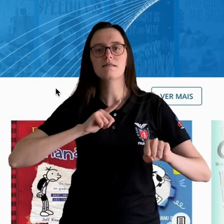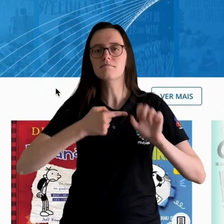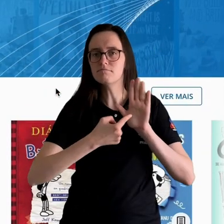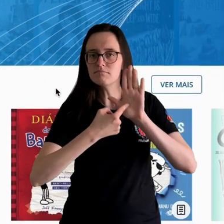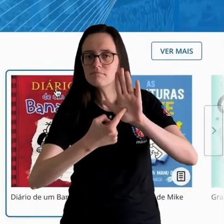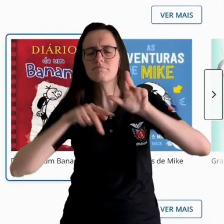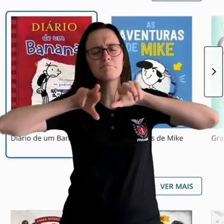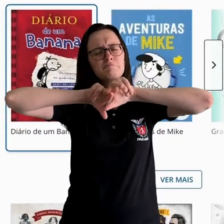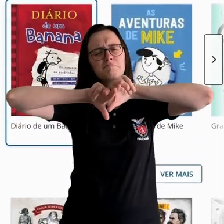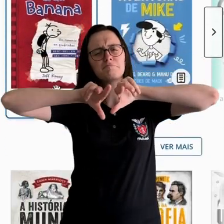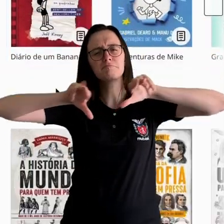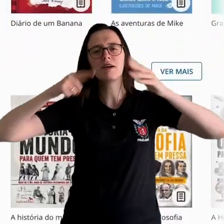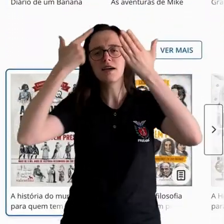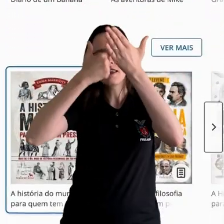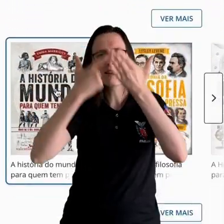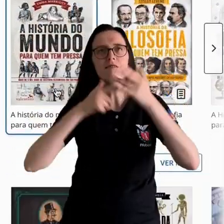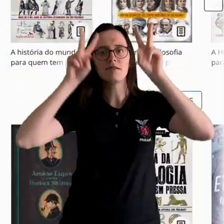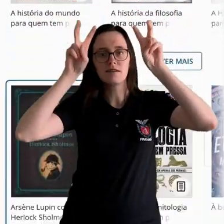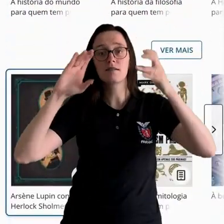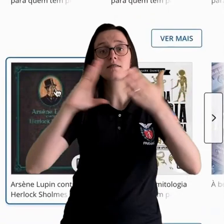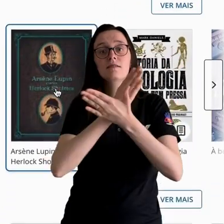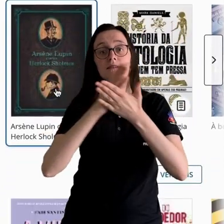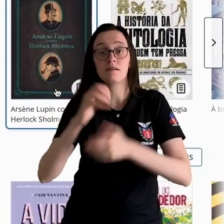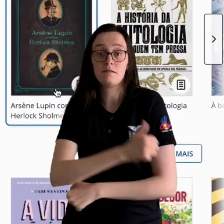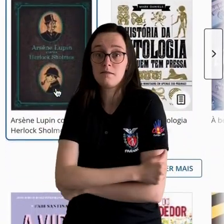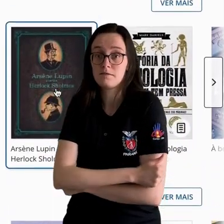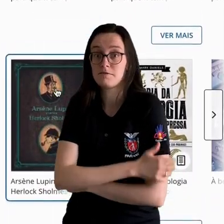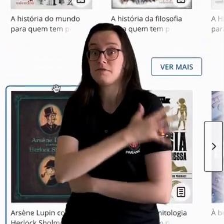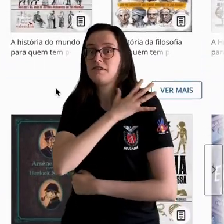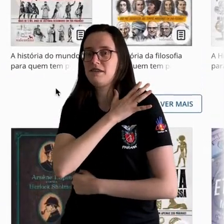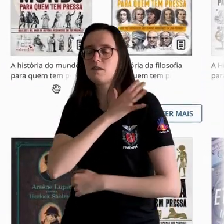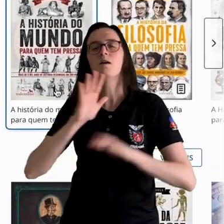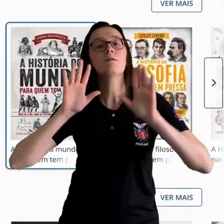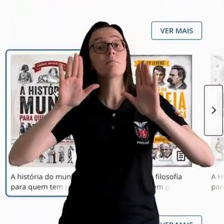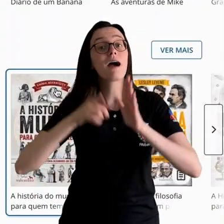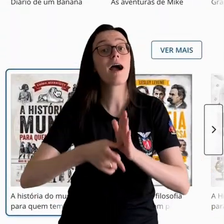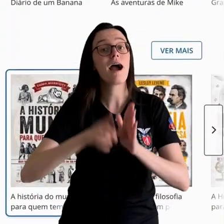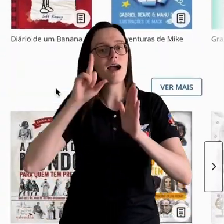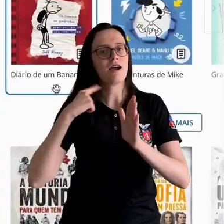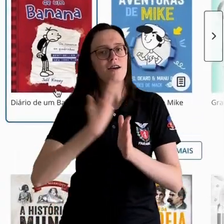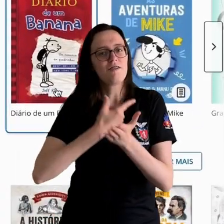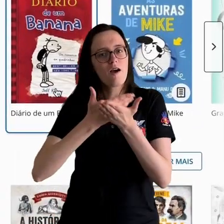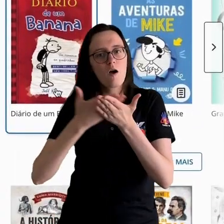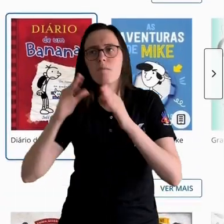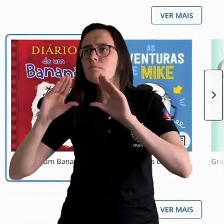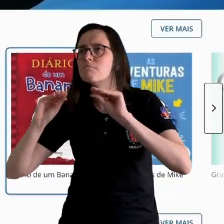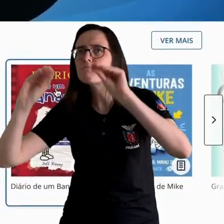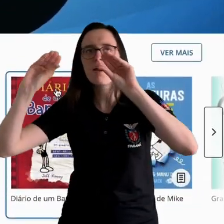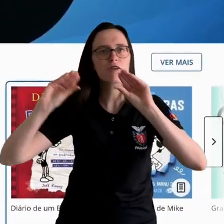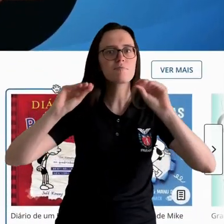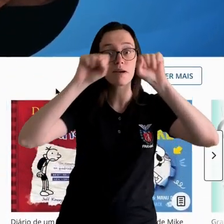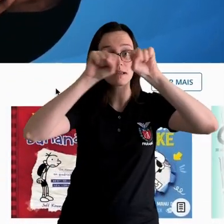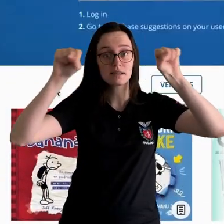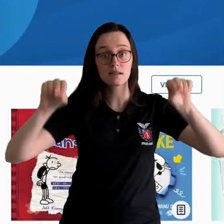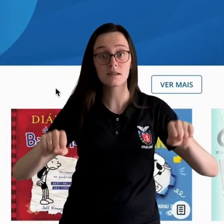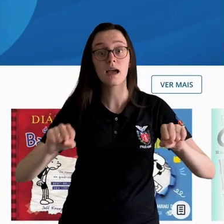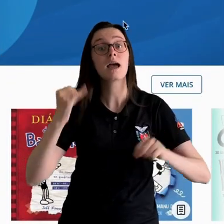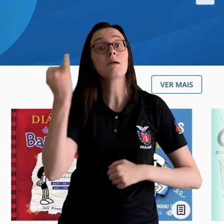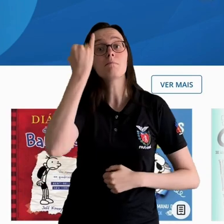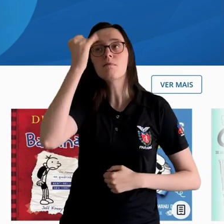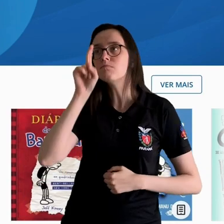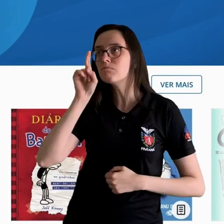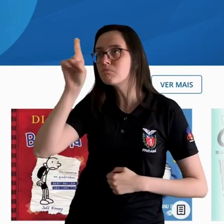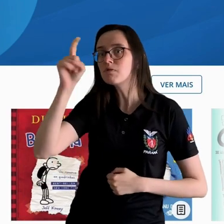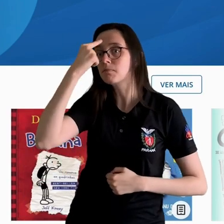disponíveis diversos títulos organizados por anos e séries. Mas antes de começar a navegar pela plataforma, clique